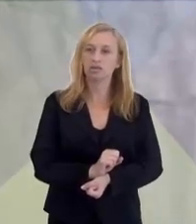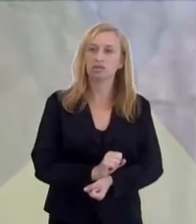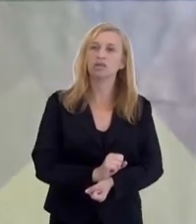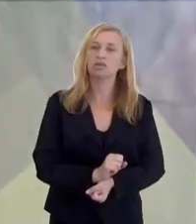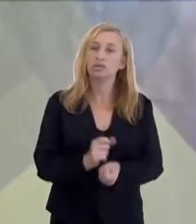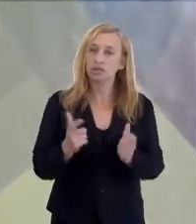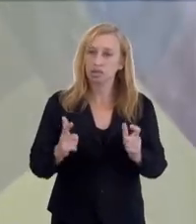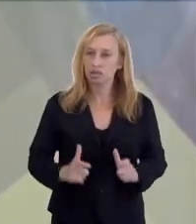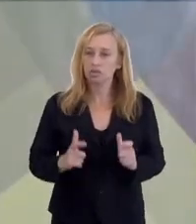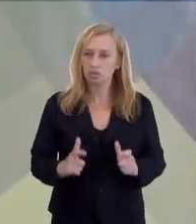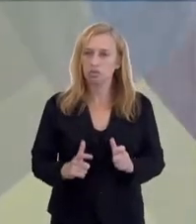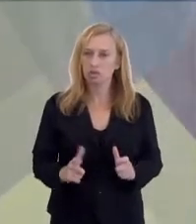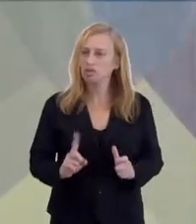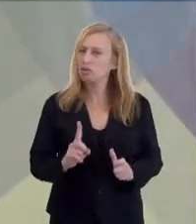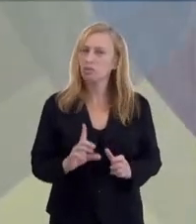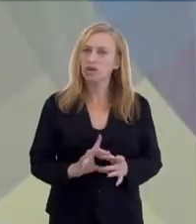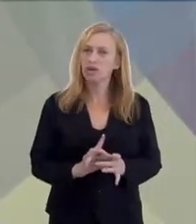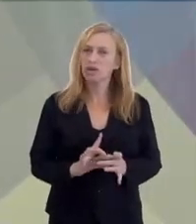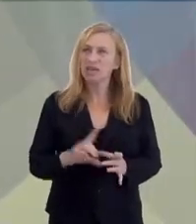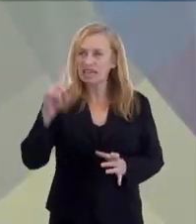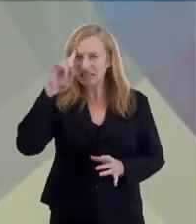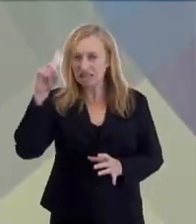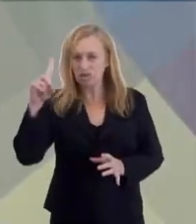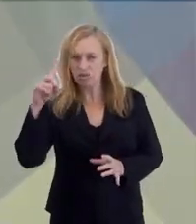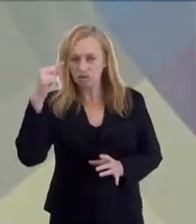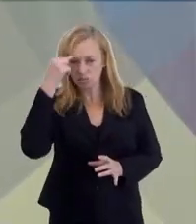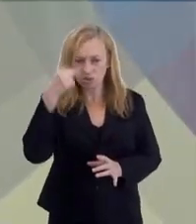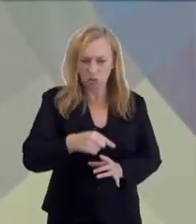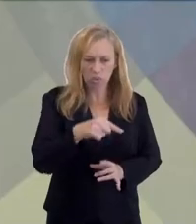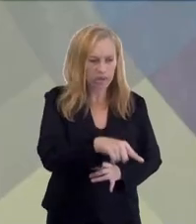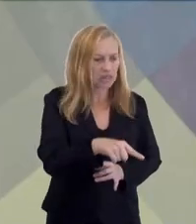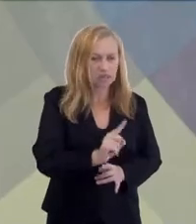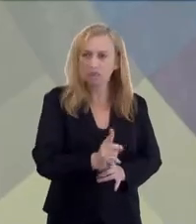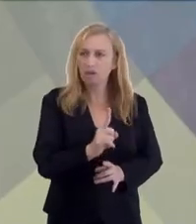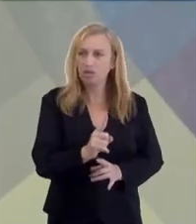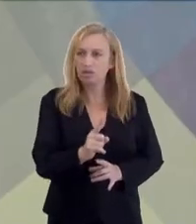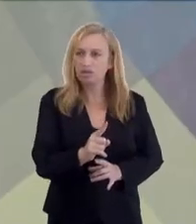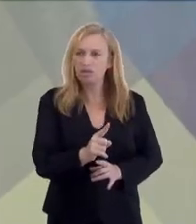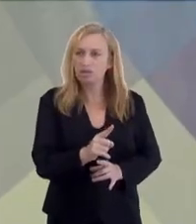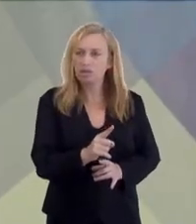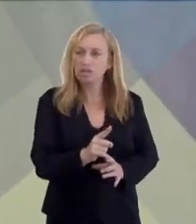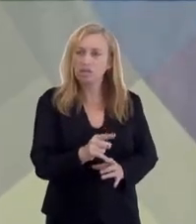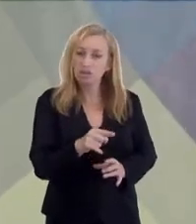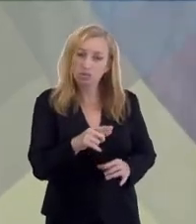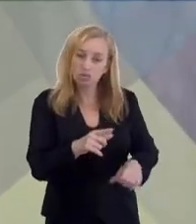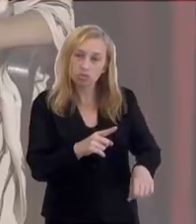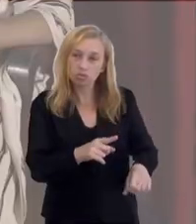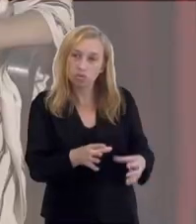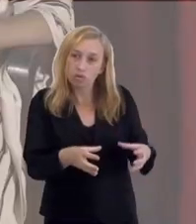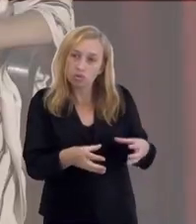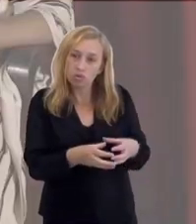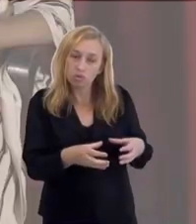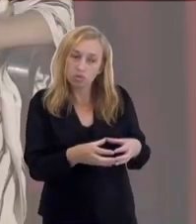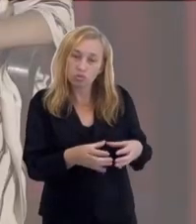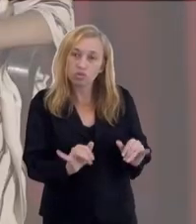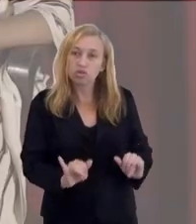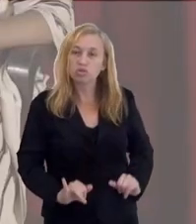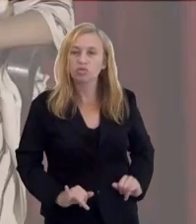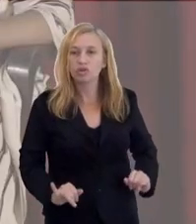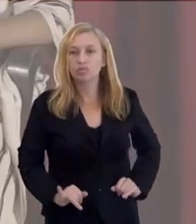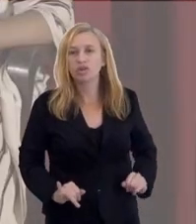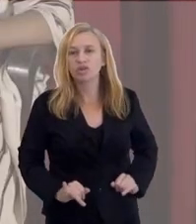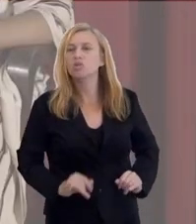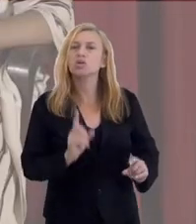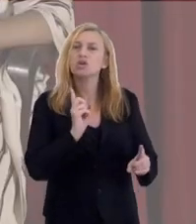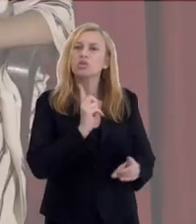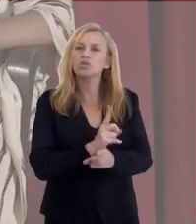desencarnam e ficam nessa região de sombra, não porque Deus colocou ali, é porque eles estão naquela sistema de auto-tortura ou porque encontraram